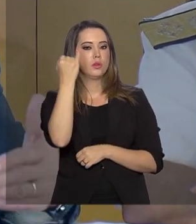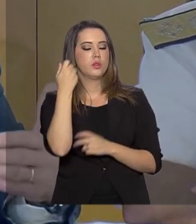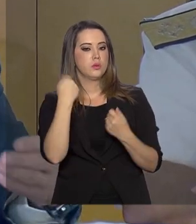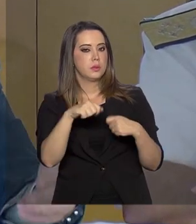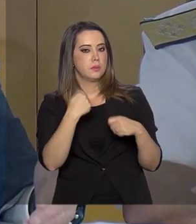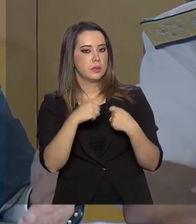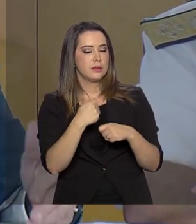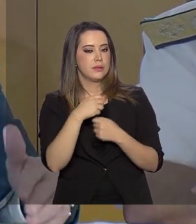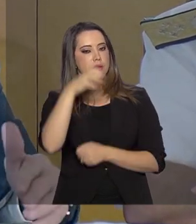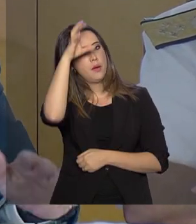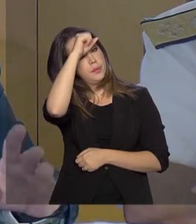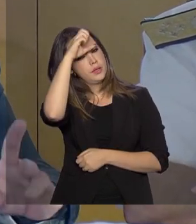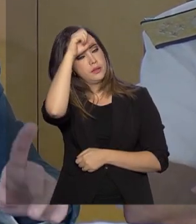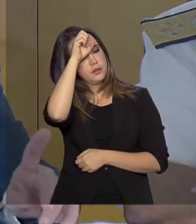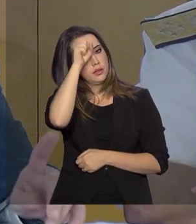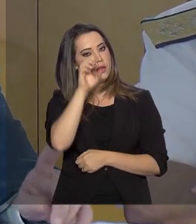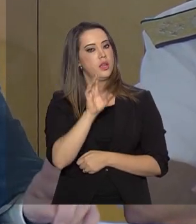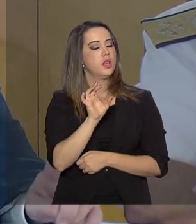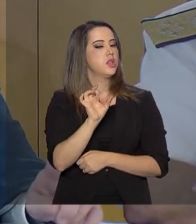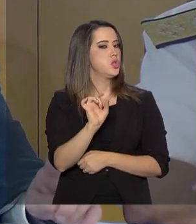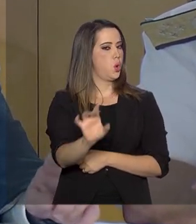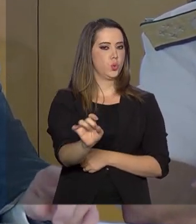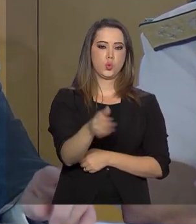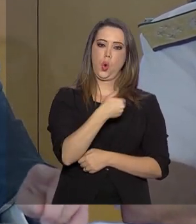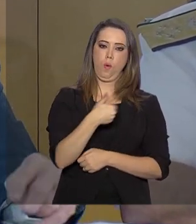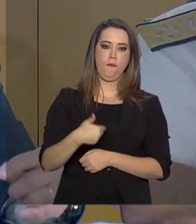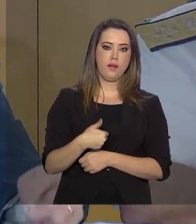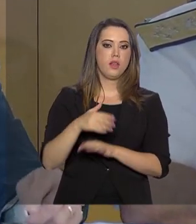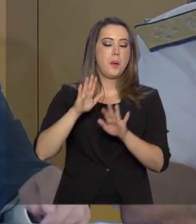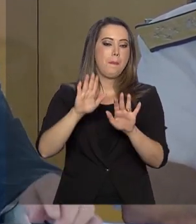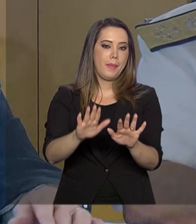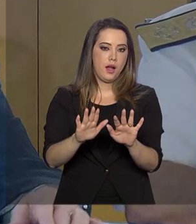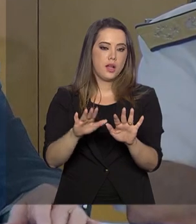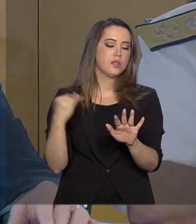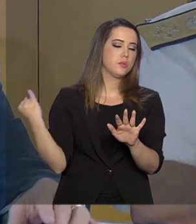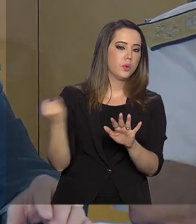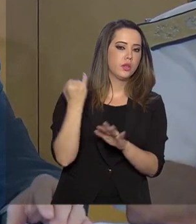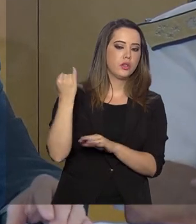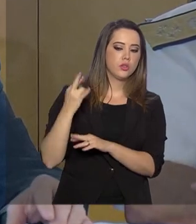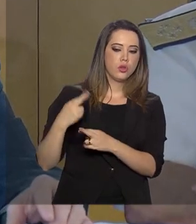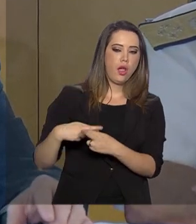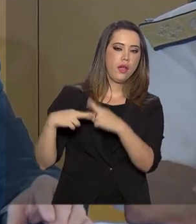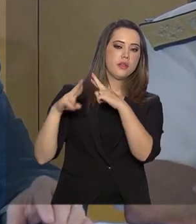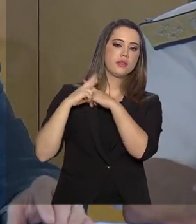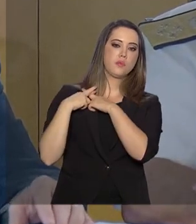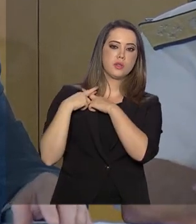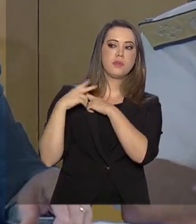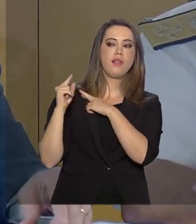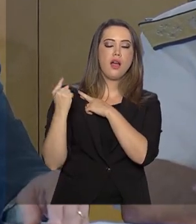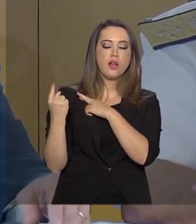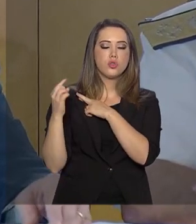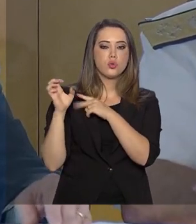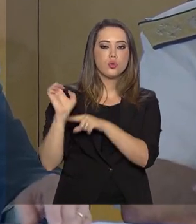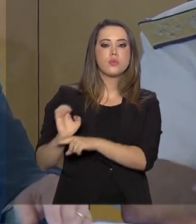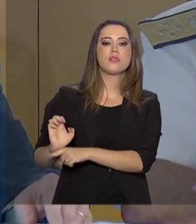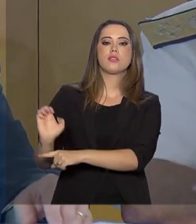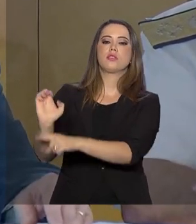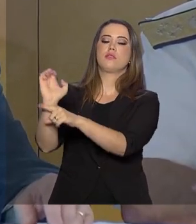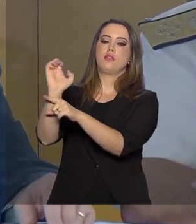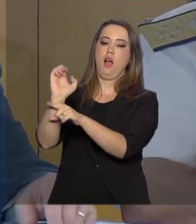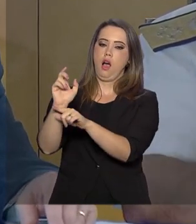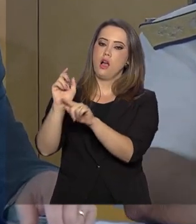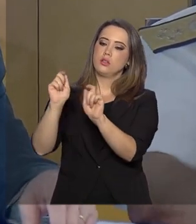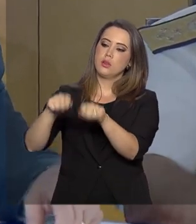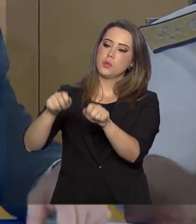colher os ensinamentos, não só o governo federal. Uma grande responsabilidade também é o governo estadual, que tem os